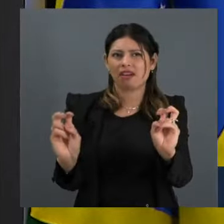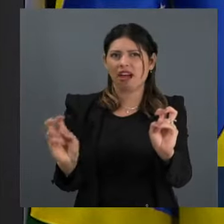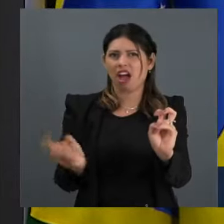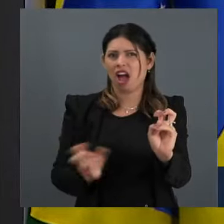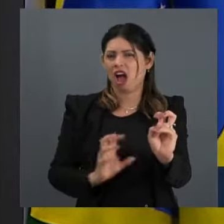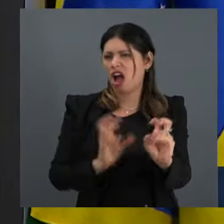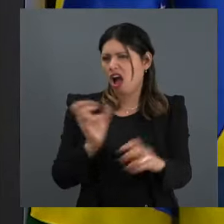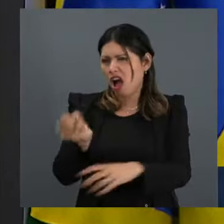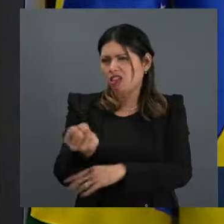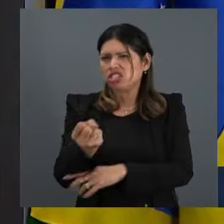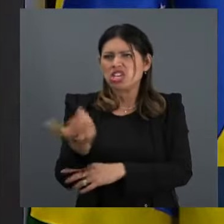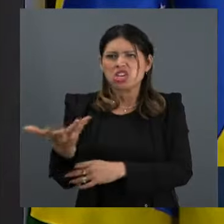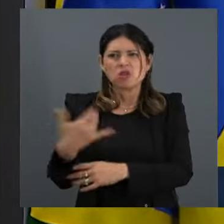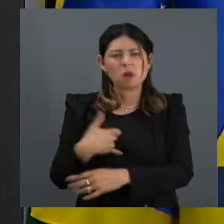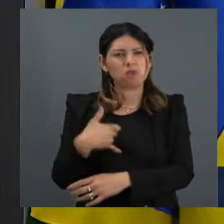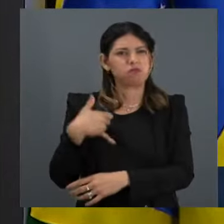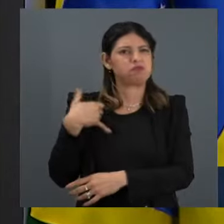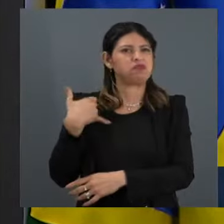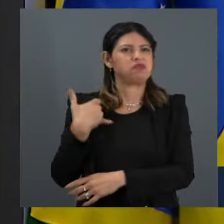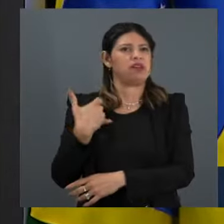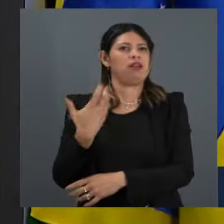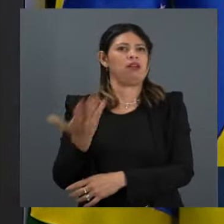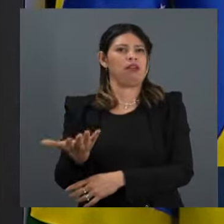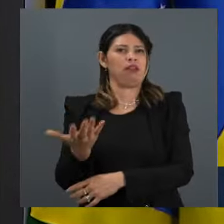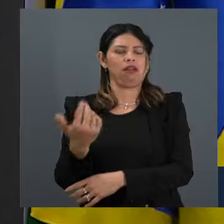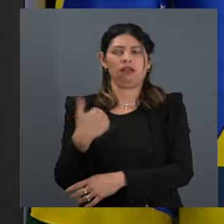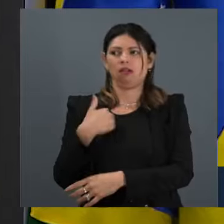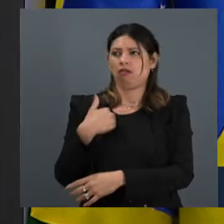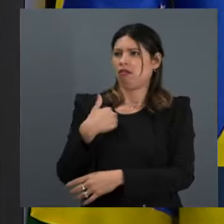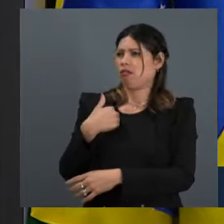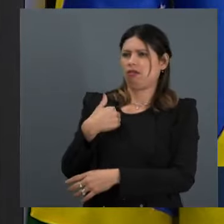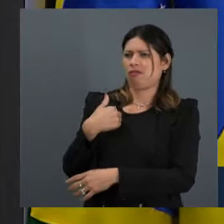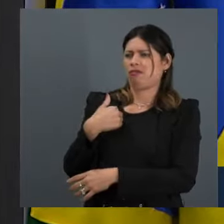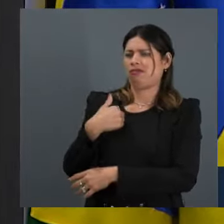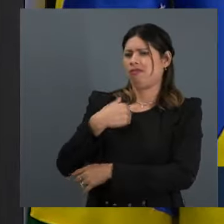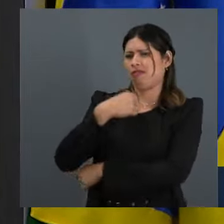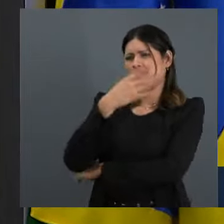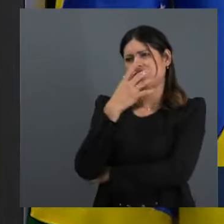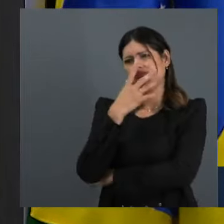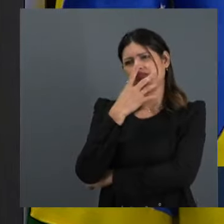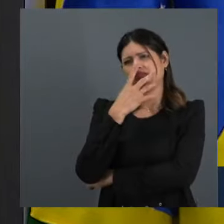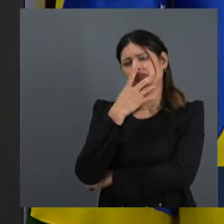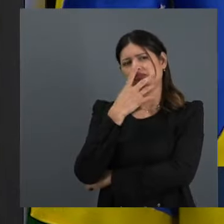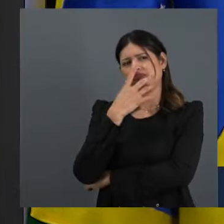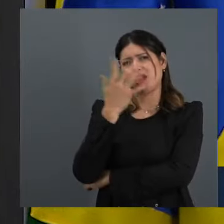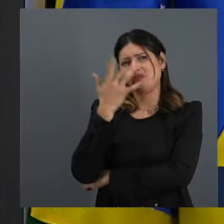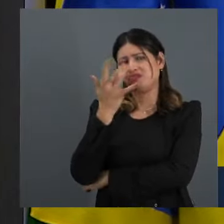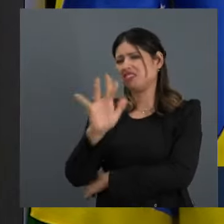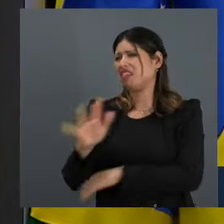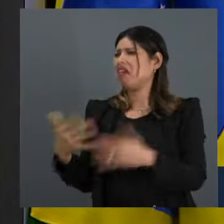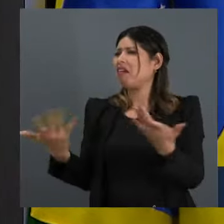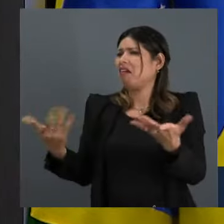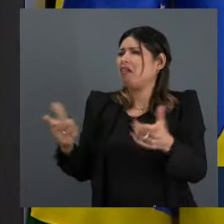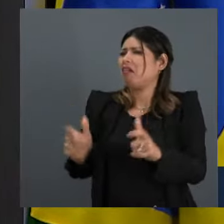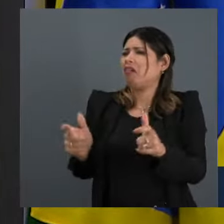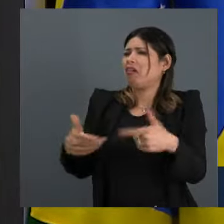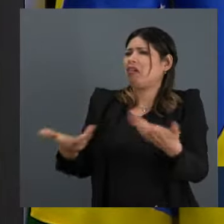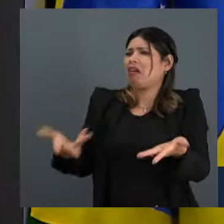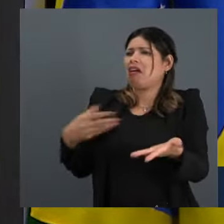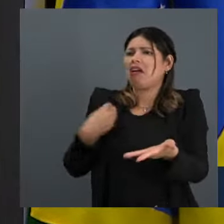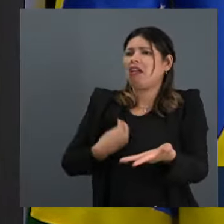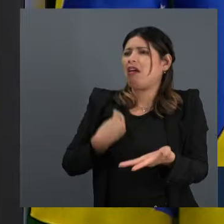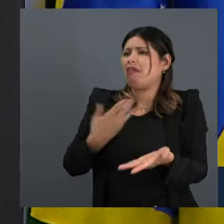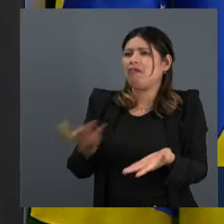Eu não sei realmente em que mundo ela vive, mas ninguém